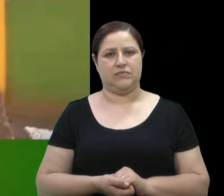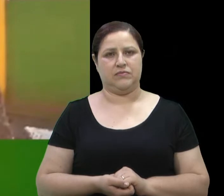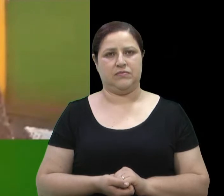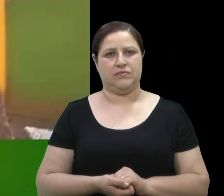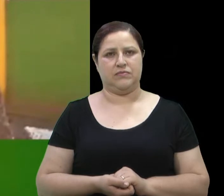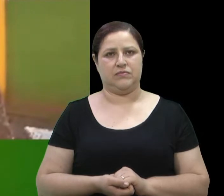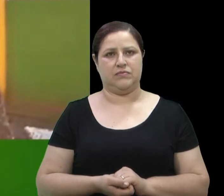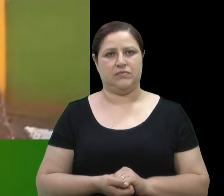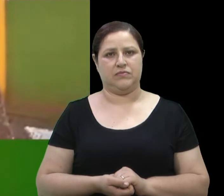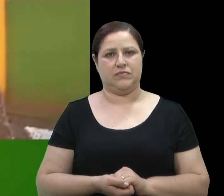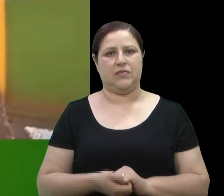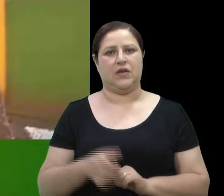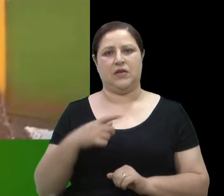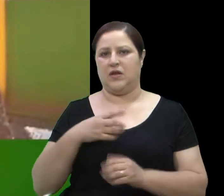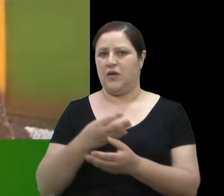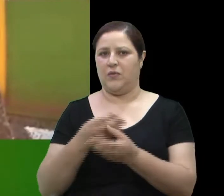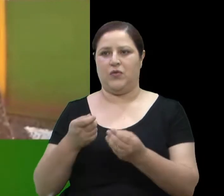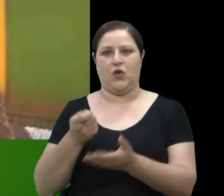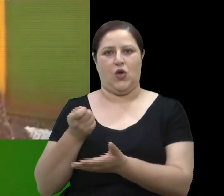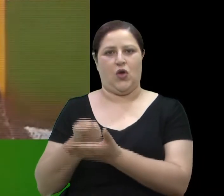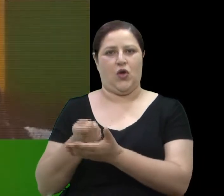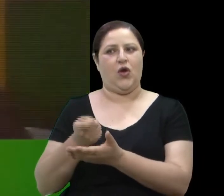Eles puxam bastante a gente.